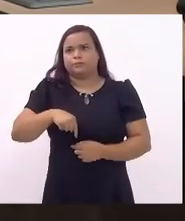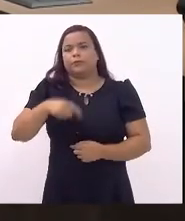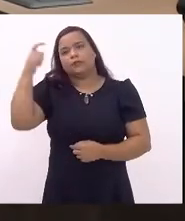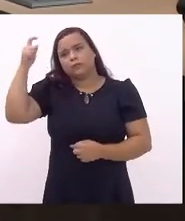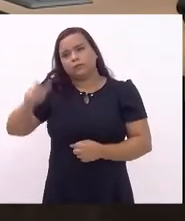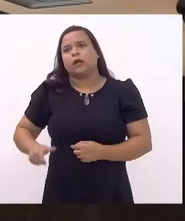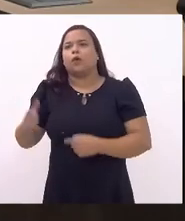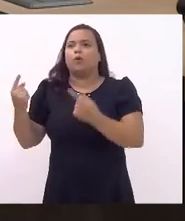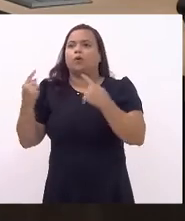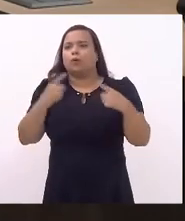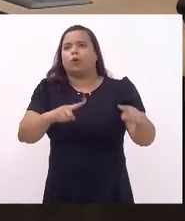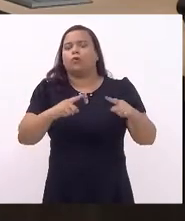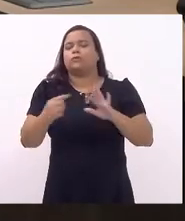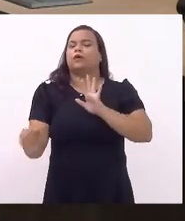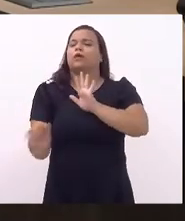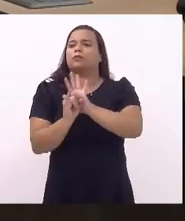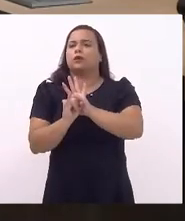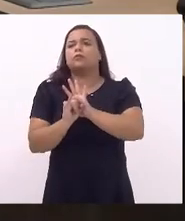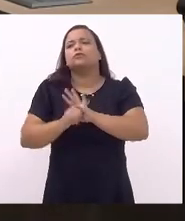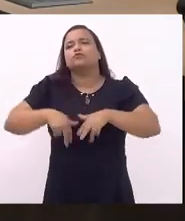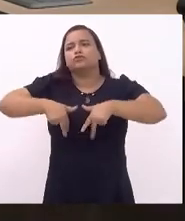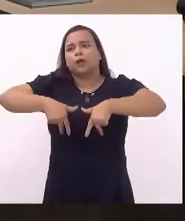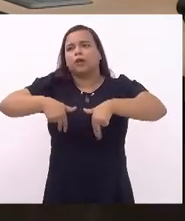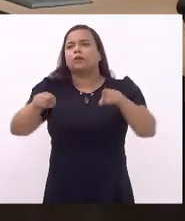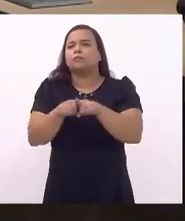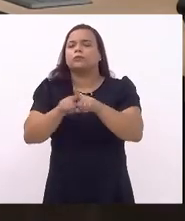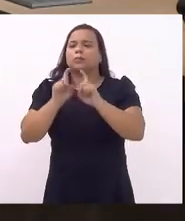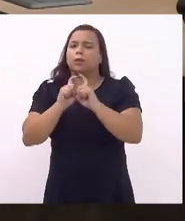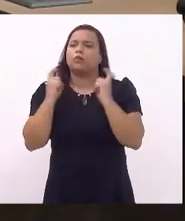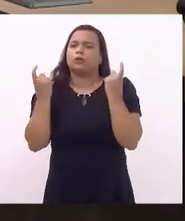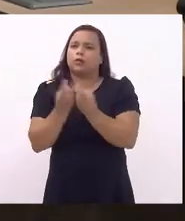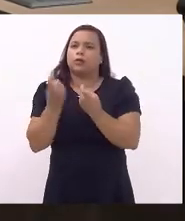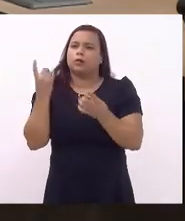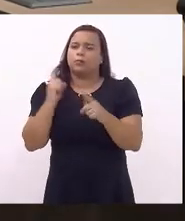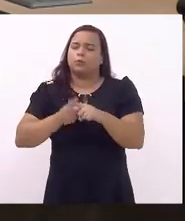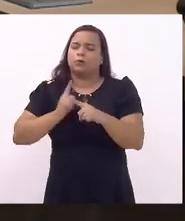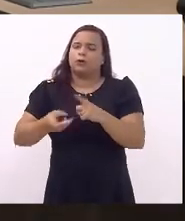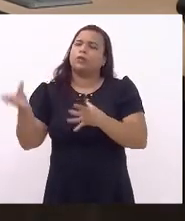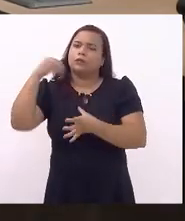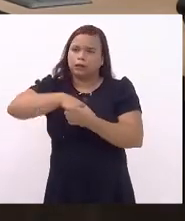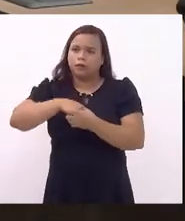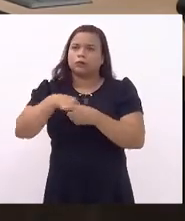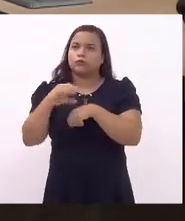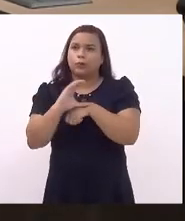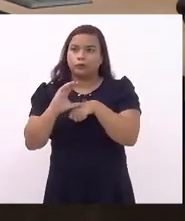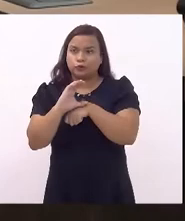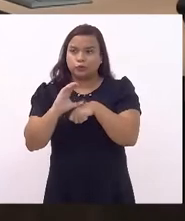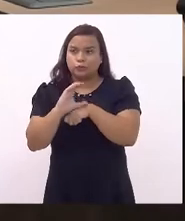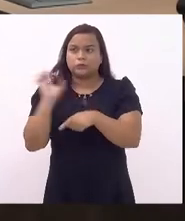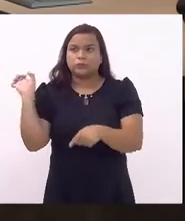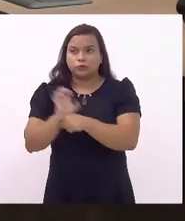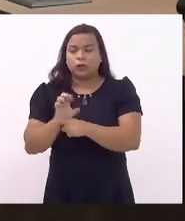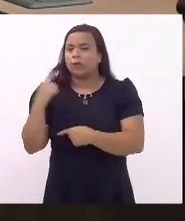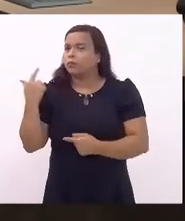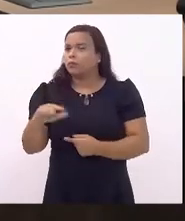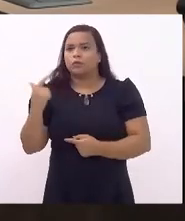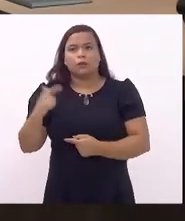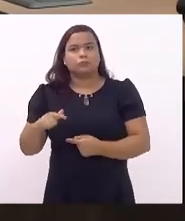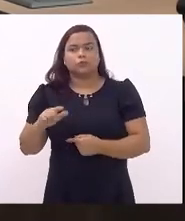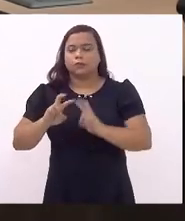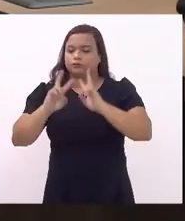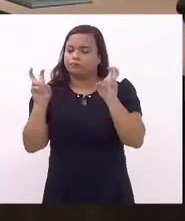identidade de gênero e orientação sexual, porque na Constituição, na nossa Constituição estadual, esses assuntos